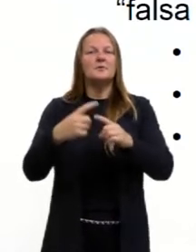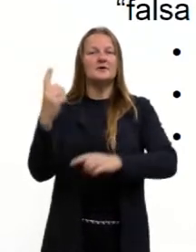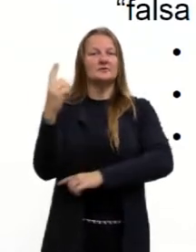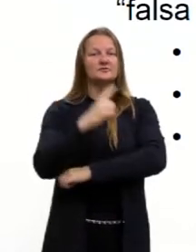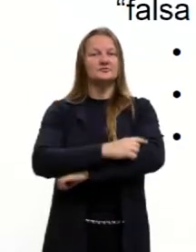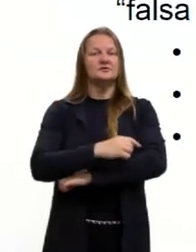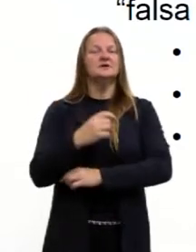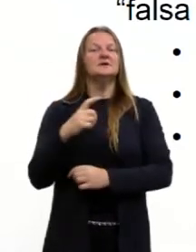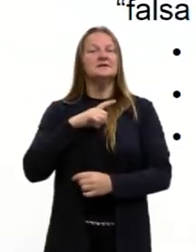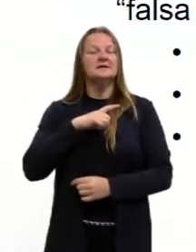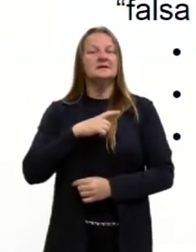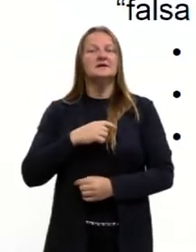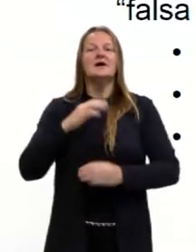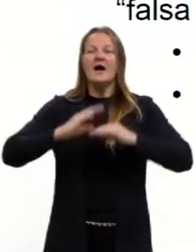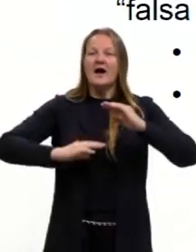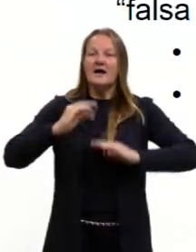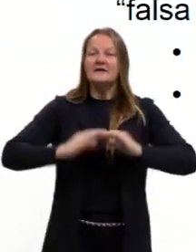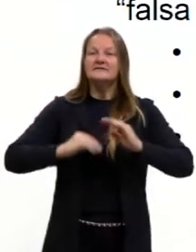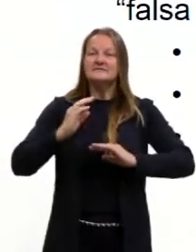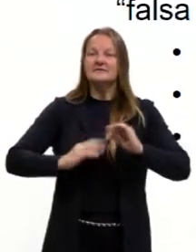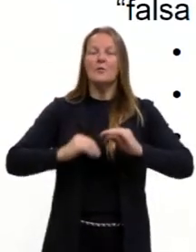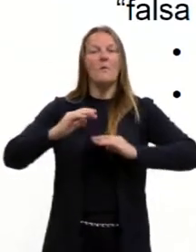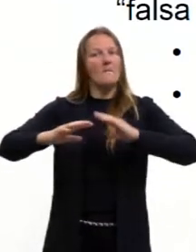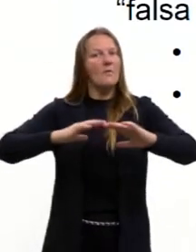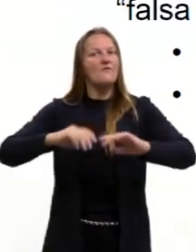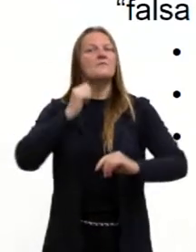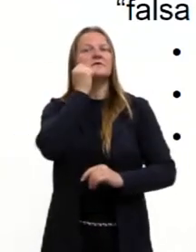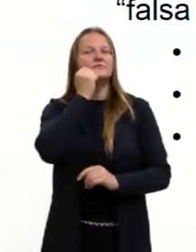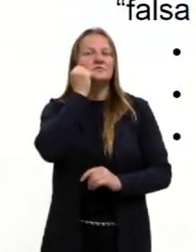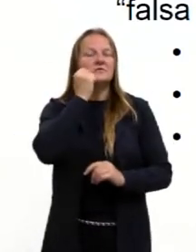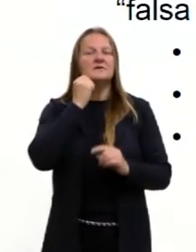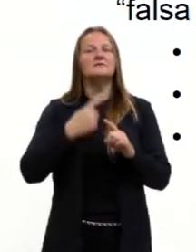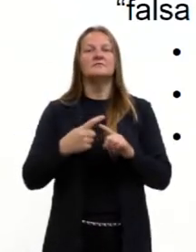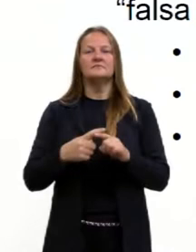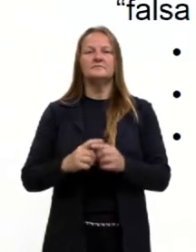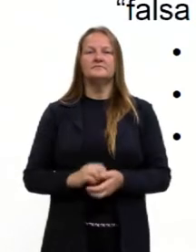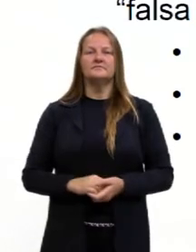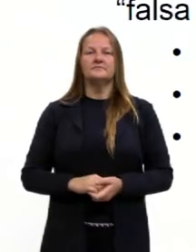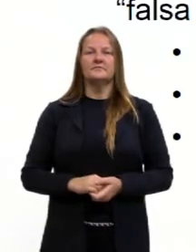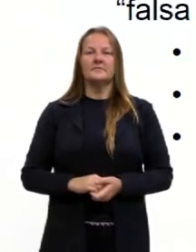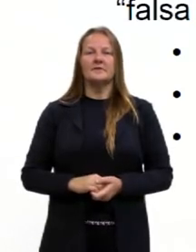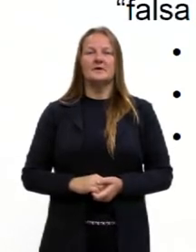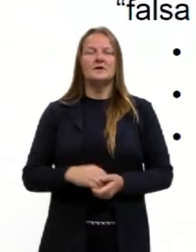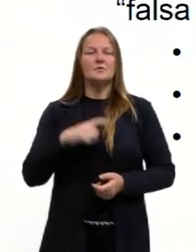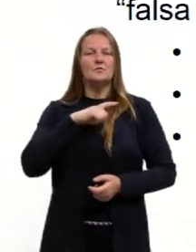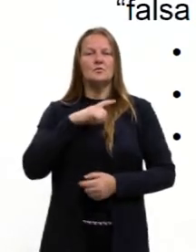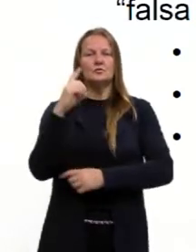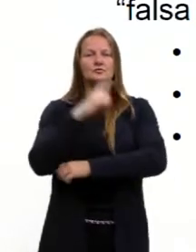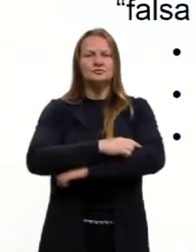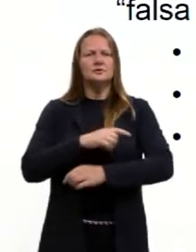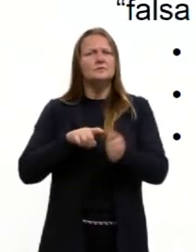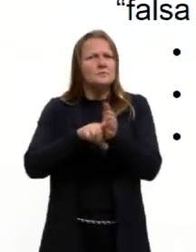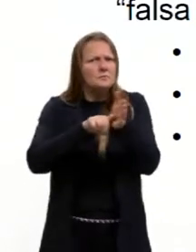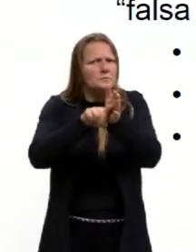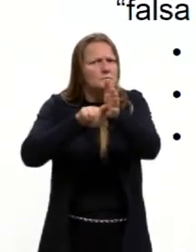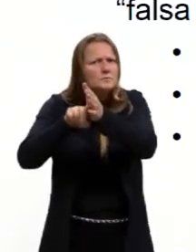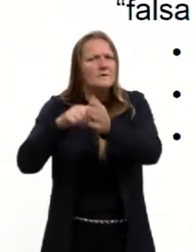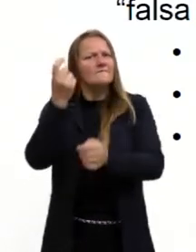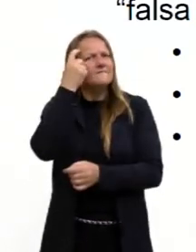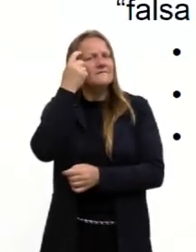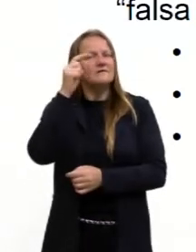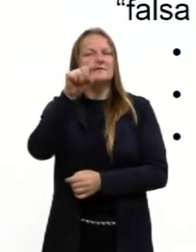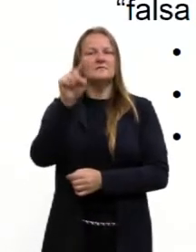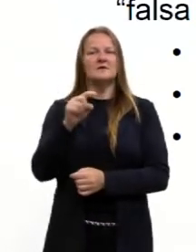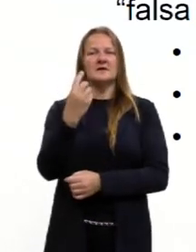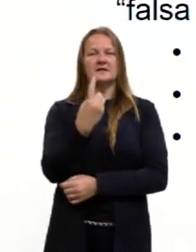graças à ação do movimento negro. E ele existe também, de certa forma, para questionar o 13